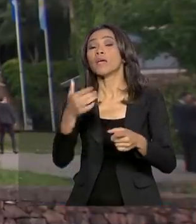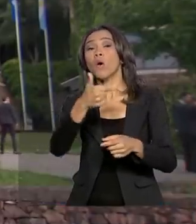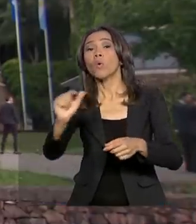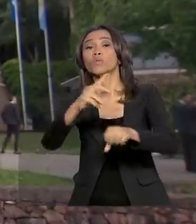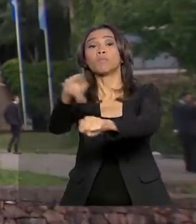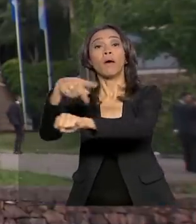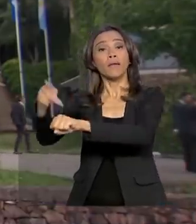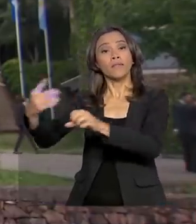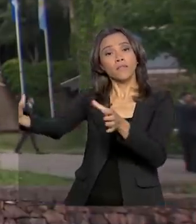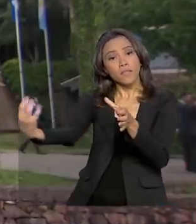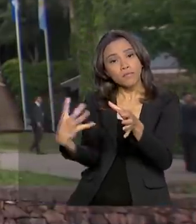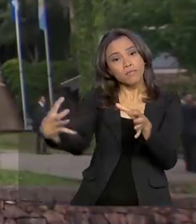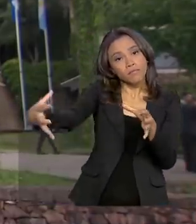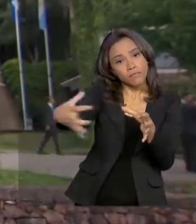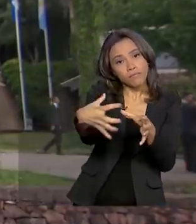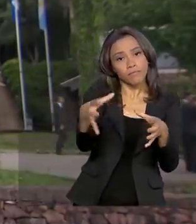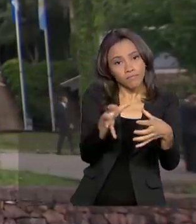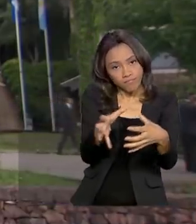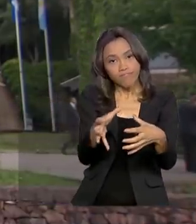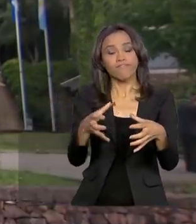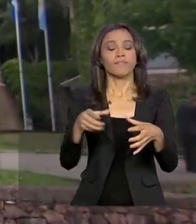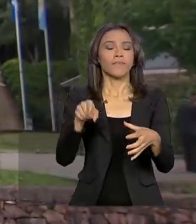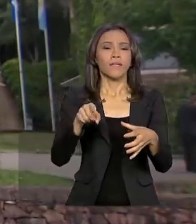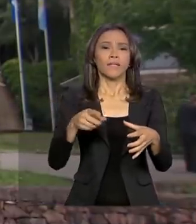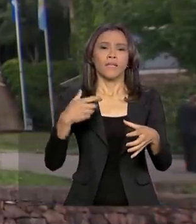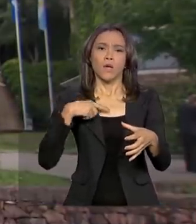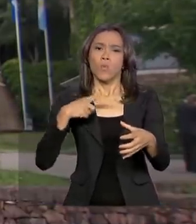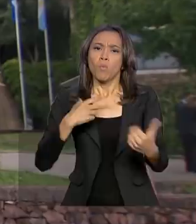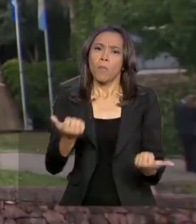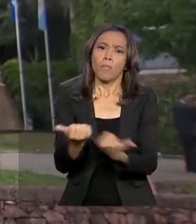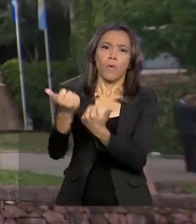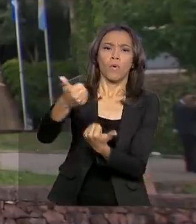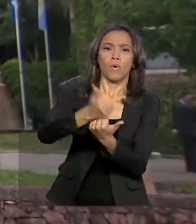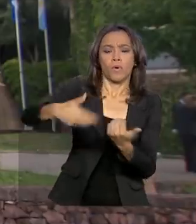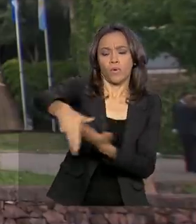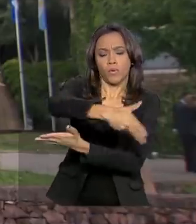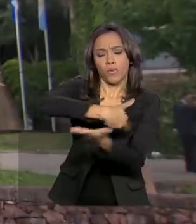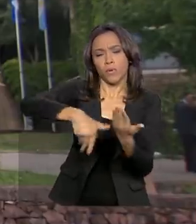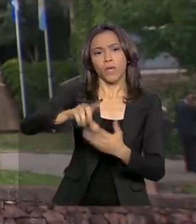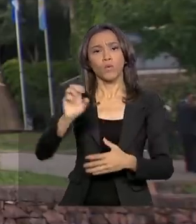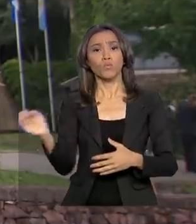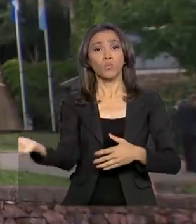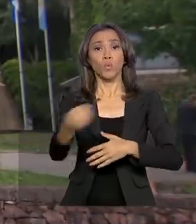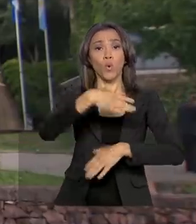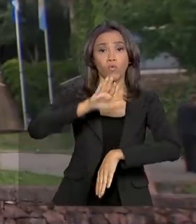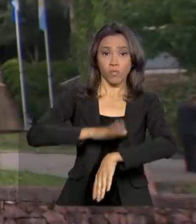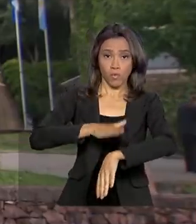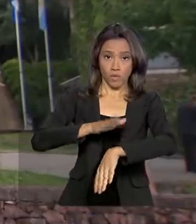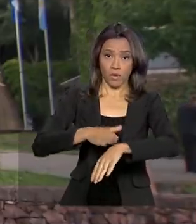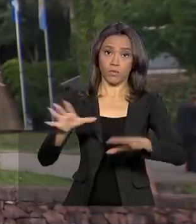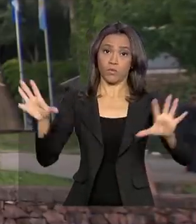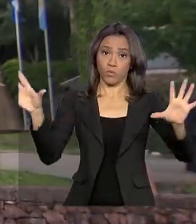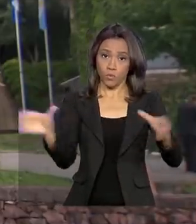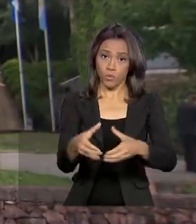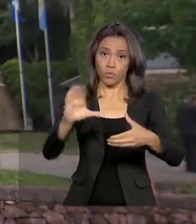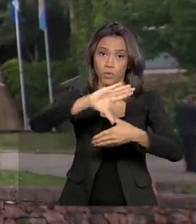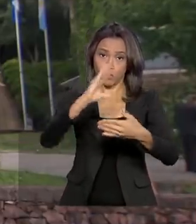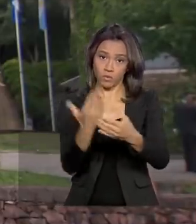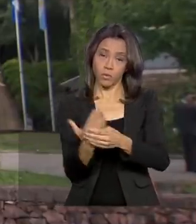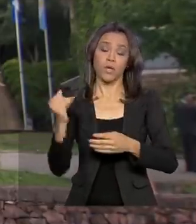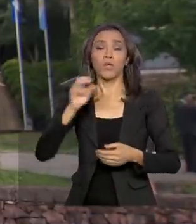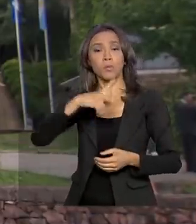de uma maior cooperação entre eles, o que eles chamaram de um novo momento do Mercosul. E o presidente Jair Bolsonaro